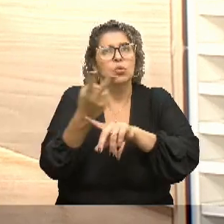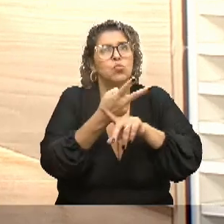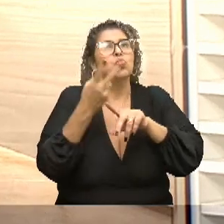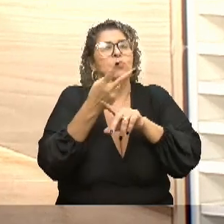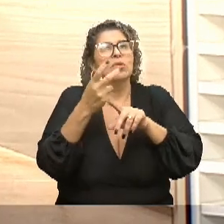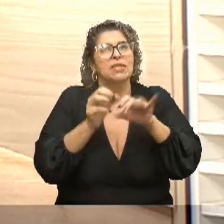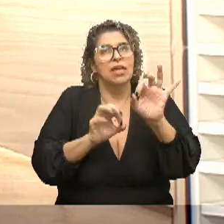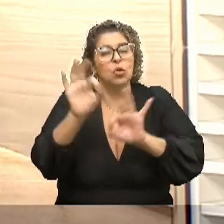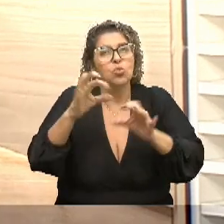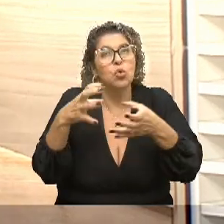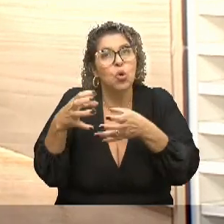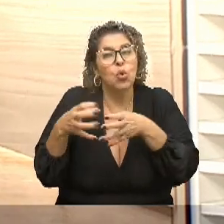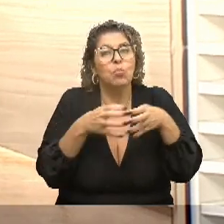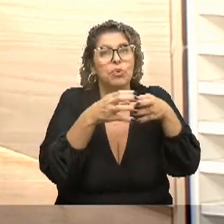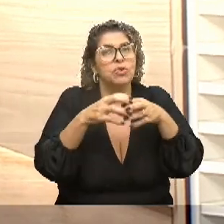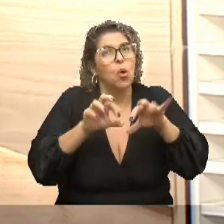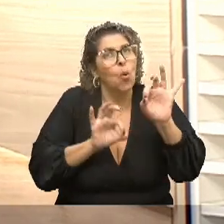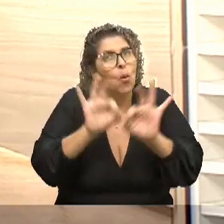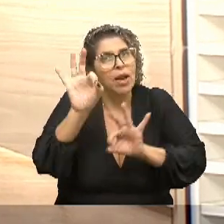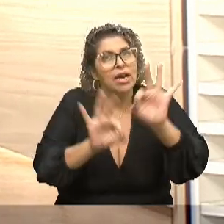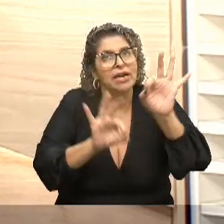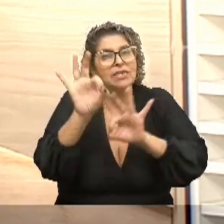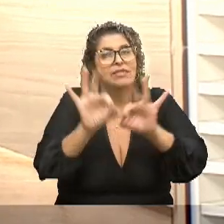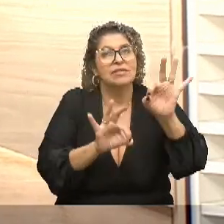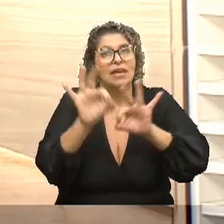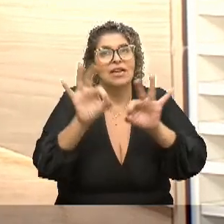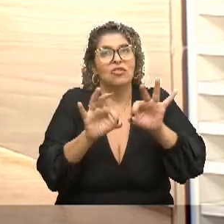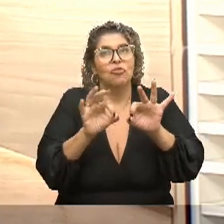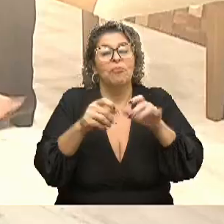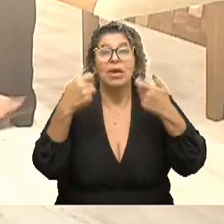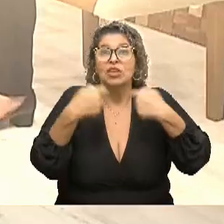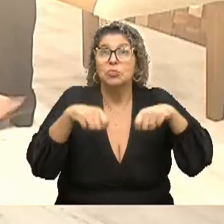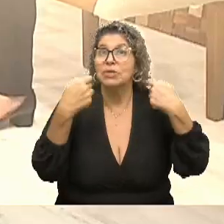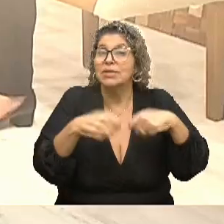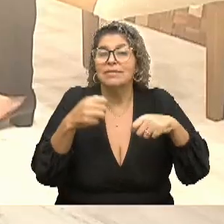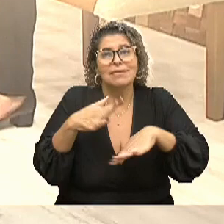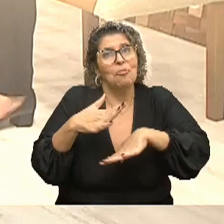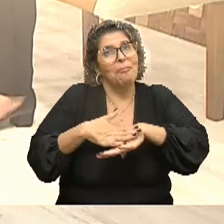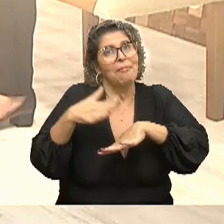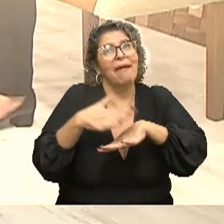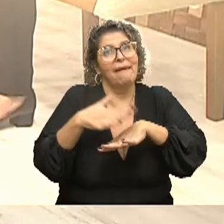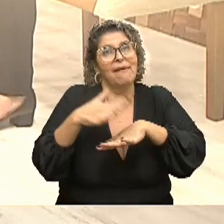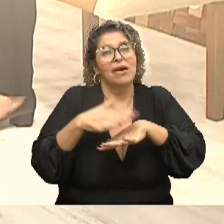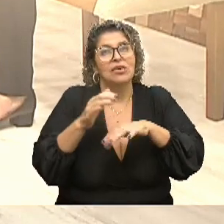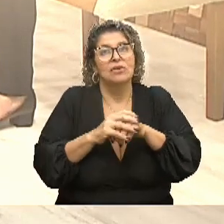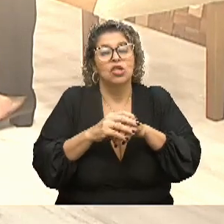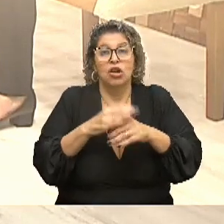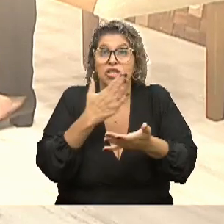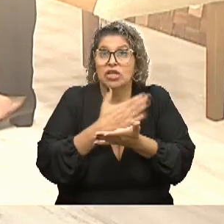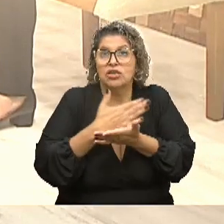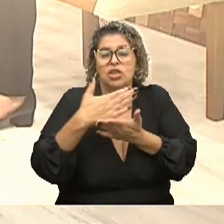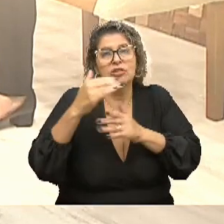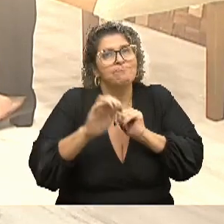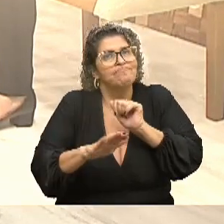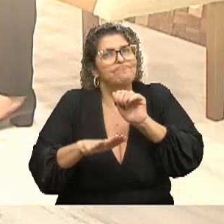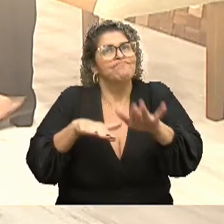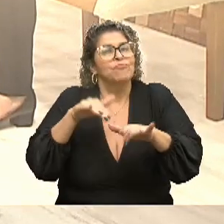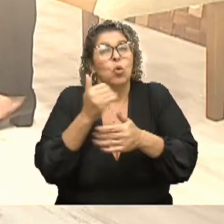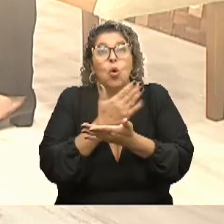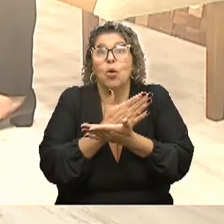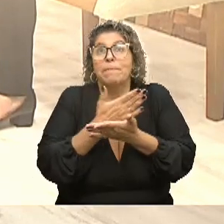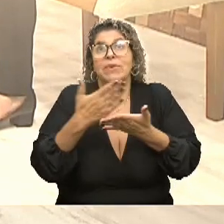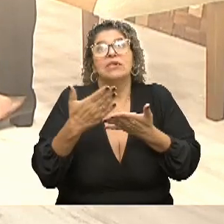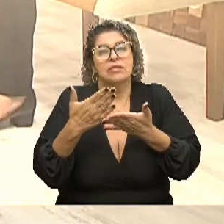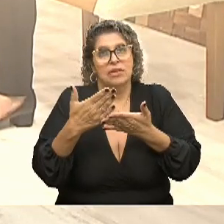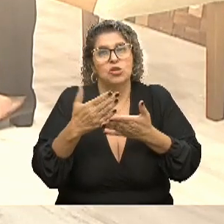grupos muito organizados nesse sentido também, Gisele. Mas a gente precisa de muito mais. Eu acho que a gente está num pontapé inicial. A gente precisa poder chegar